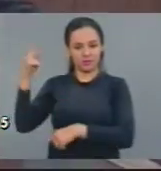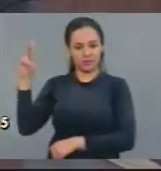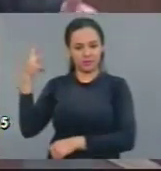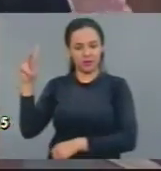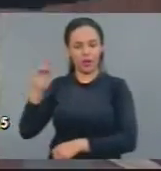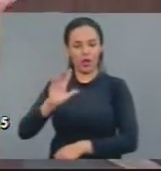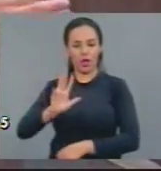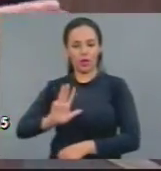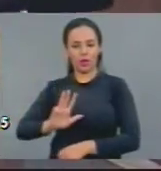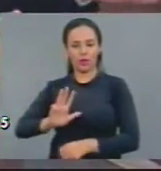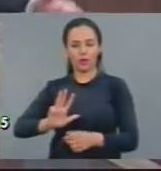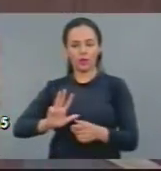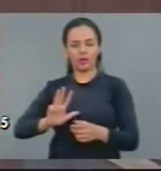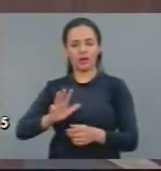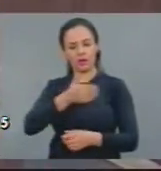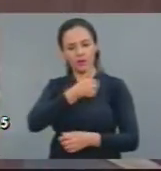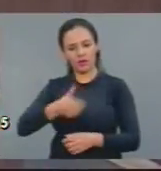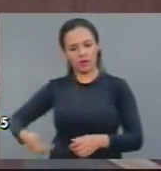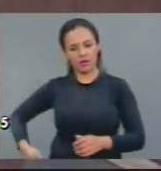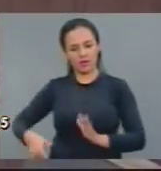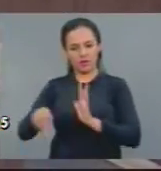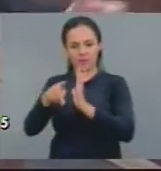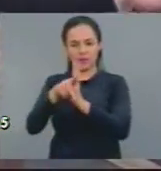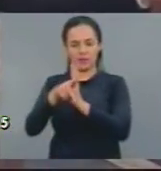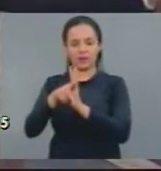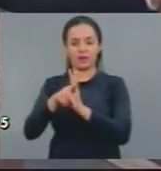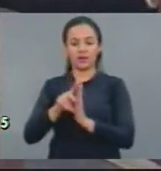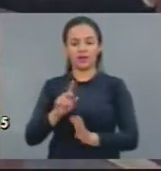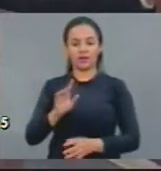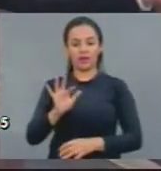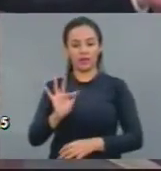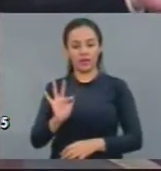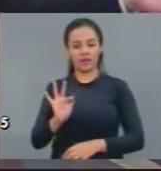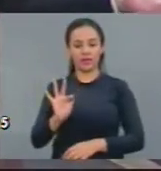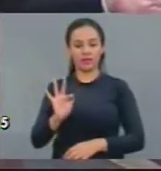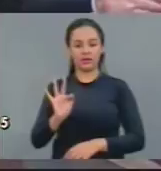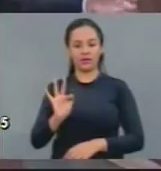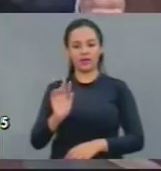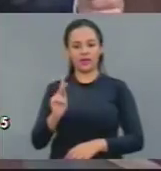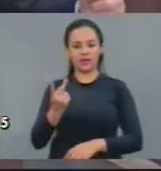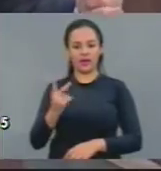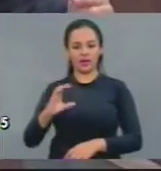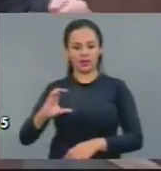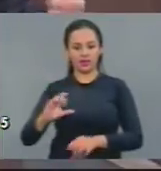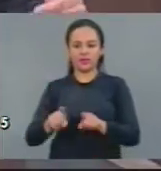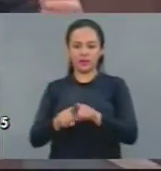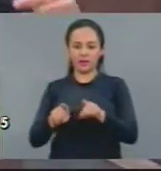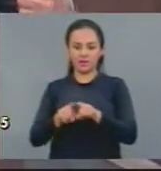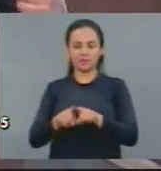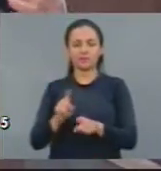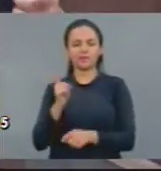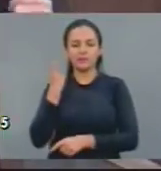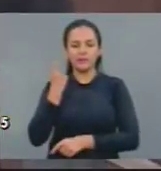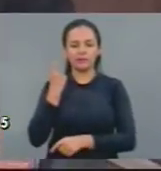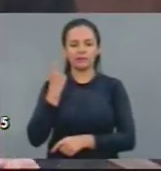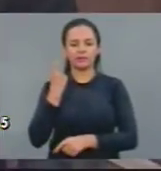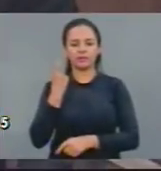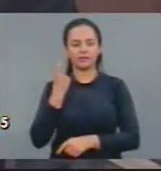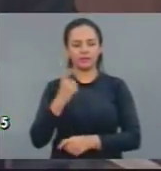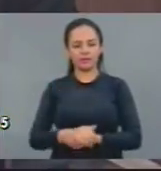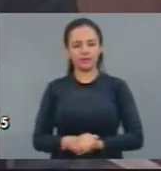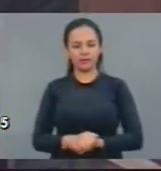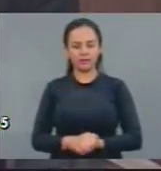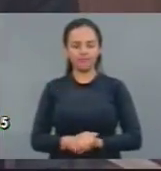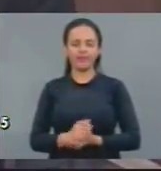de Fernando Henrique, a mesma macroeconomia que se desenvolve e